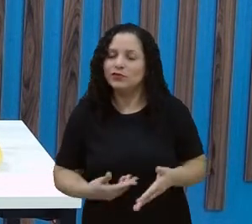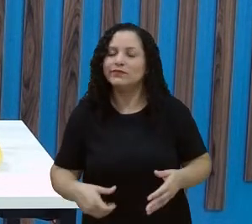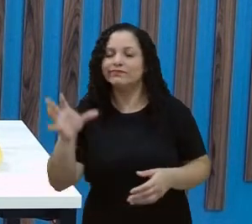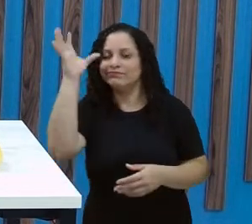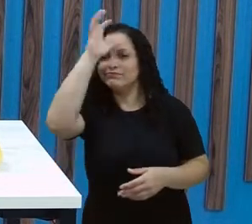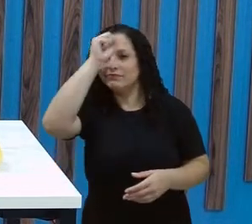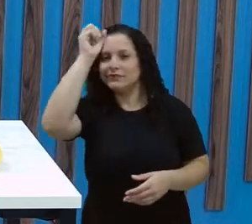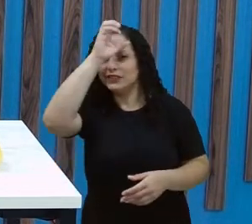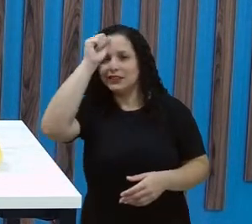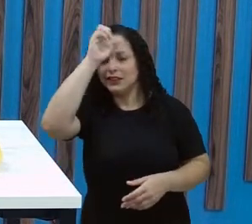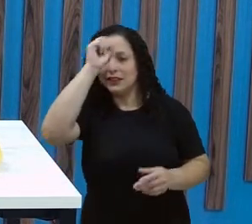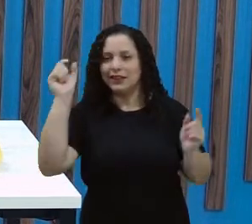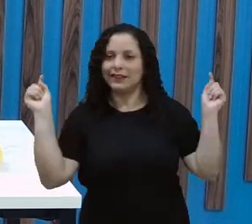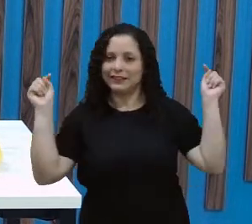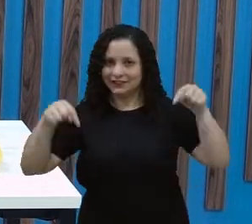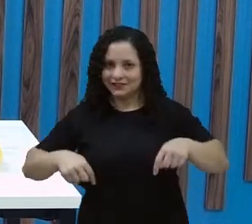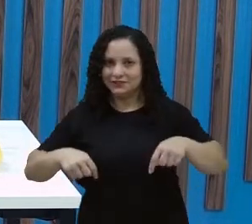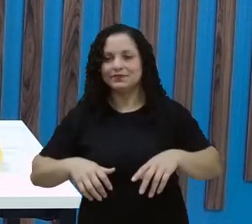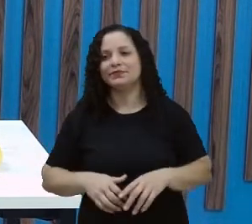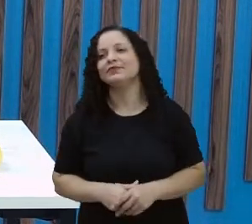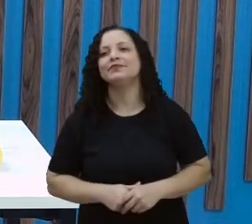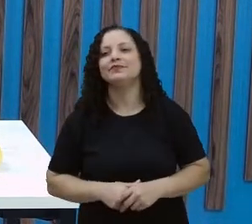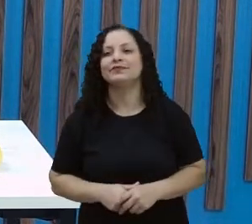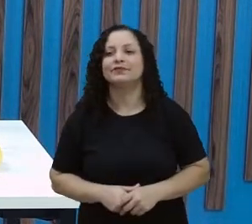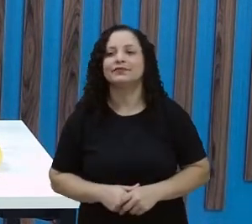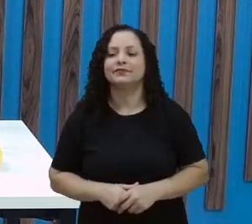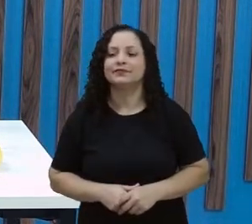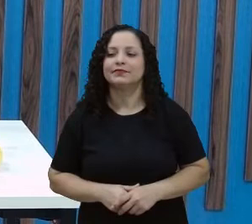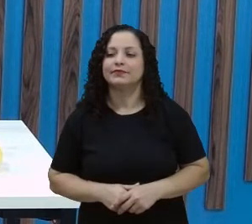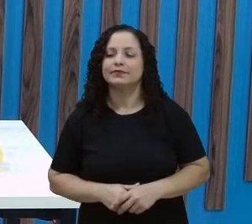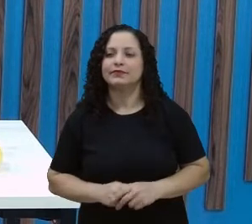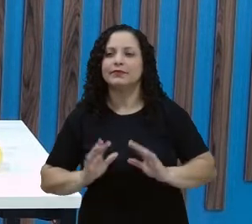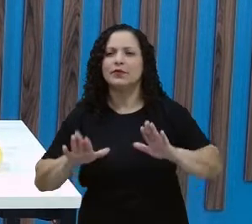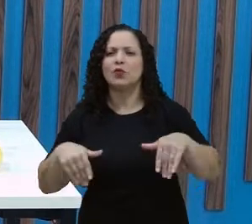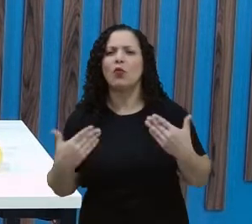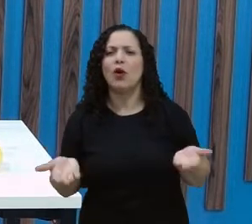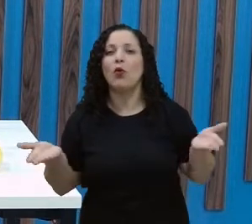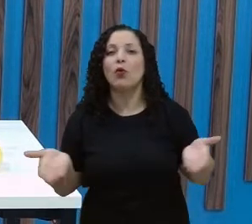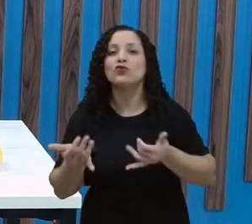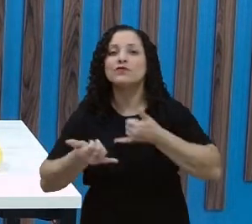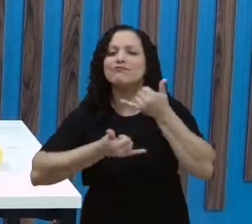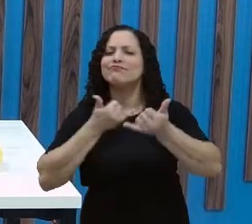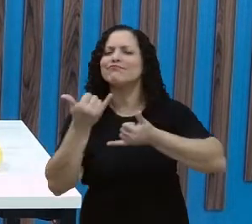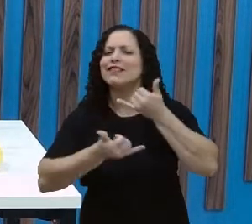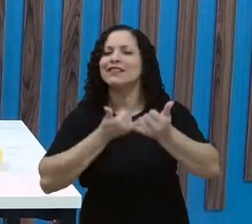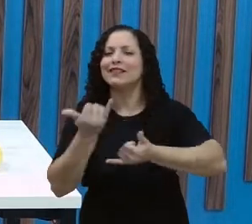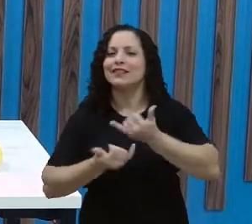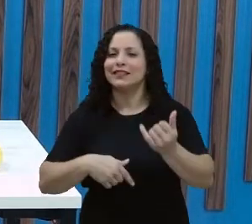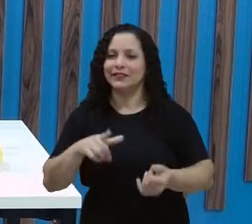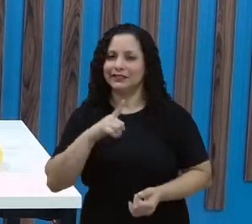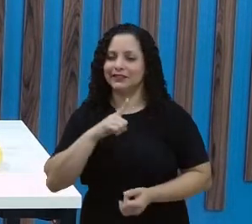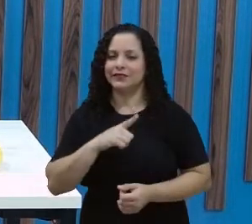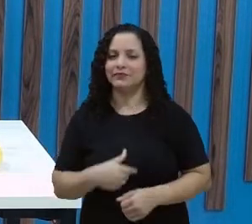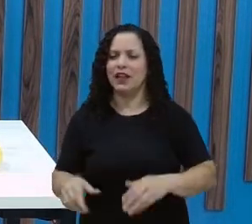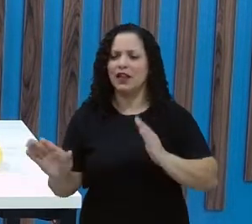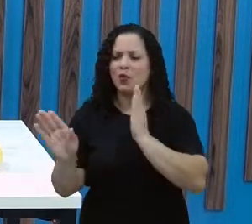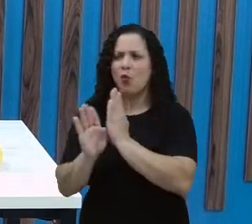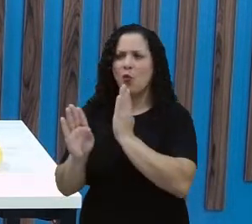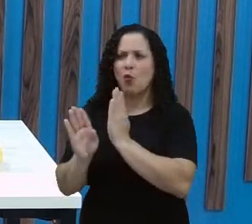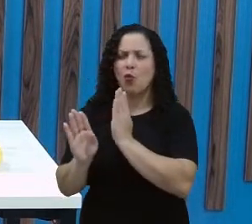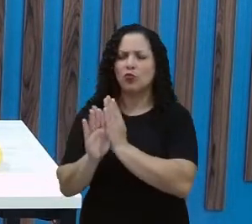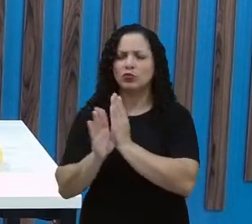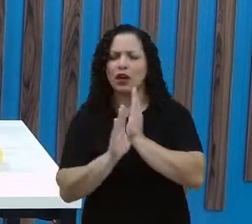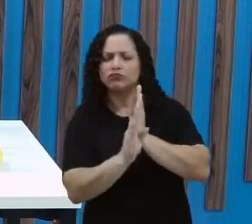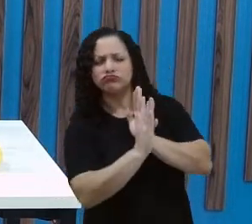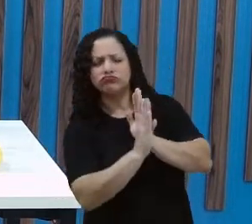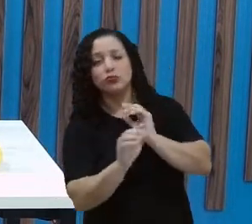na prática, tá certo? Vamos lá. Qual é o joguinho de hoje, tá? Descobrindo o que pesa mais,